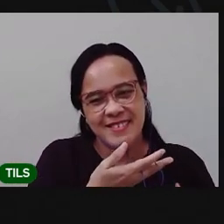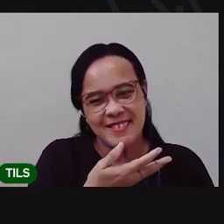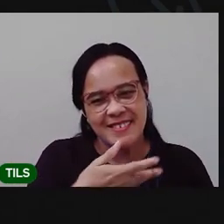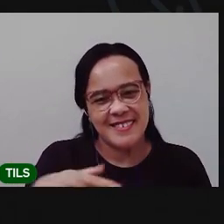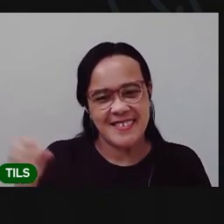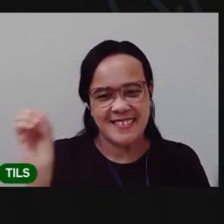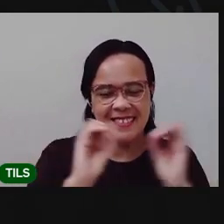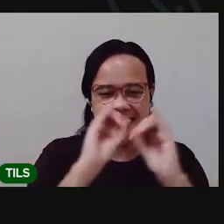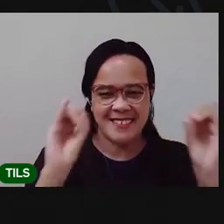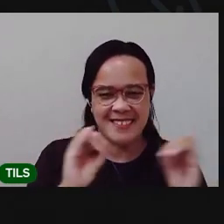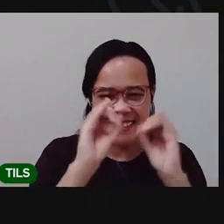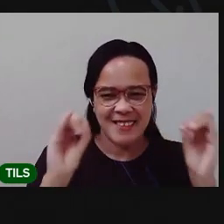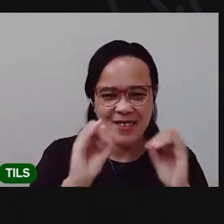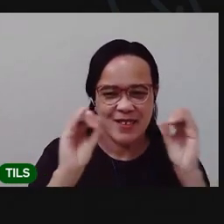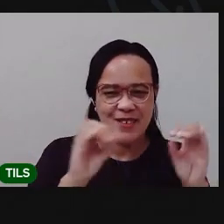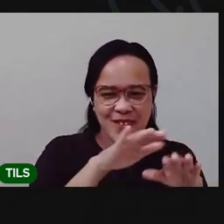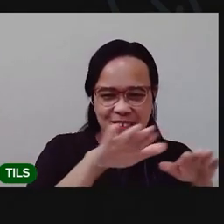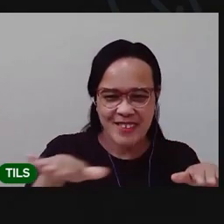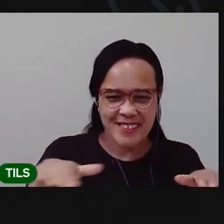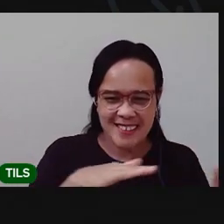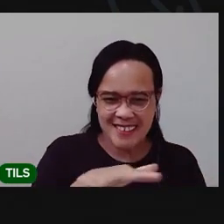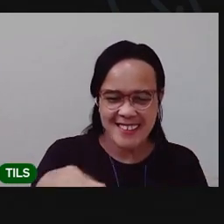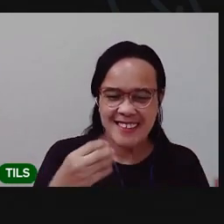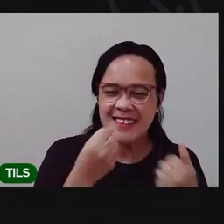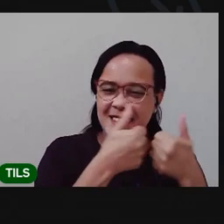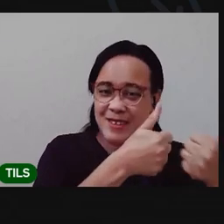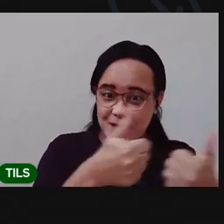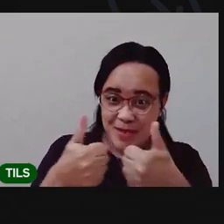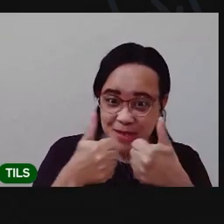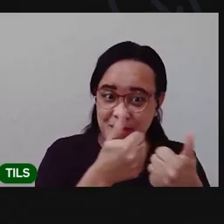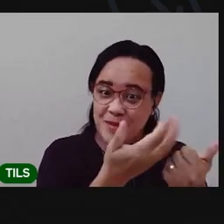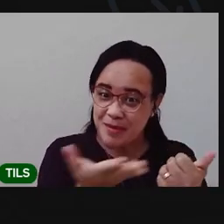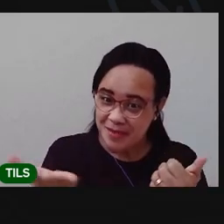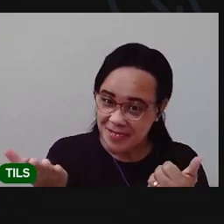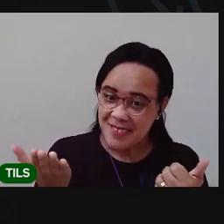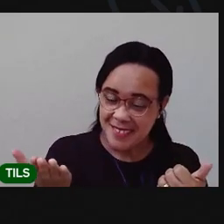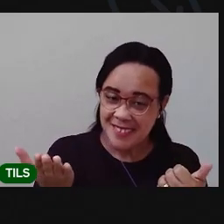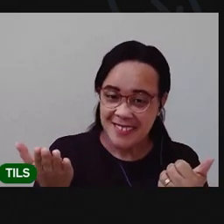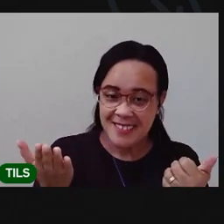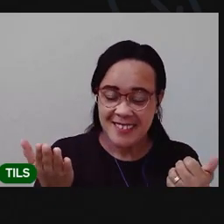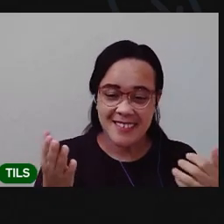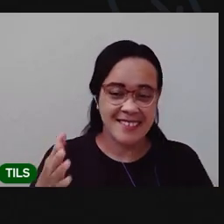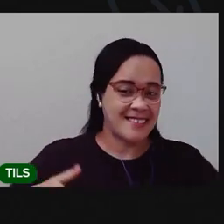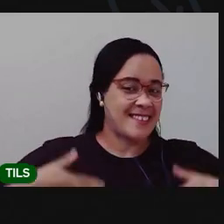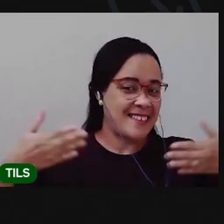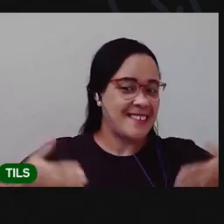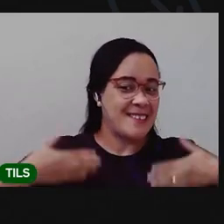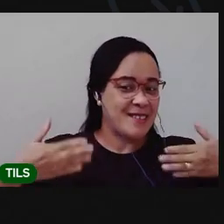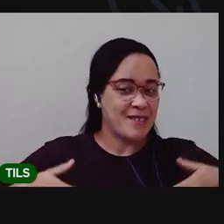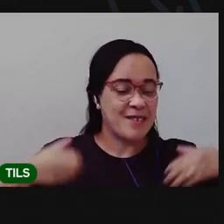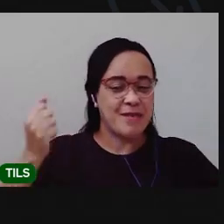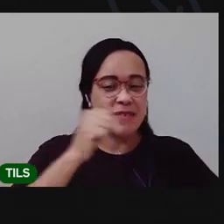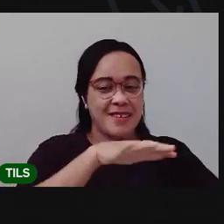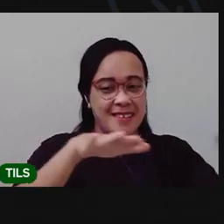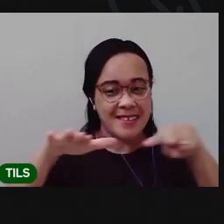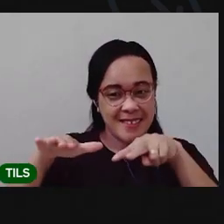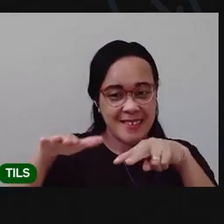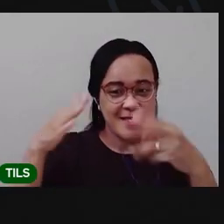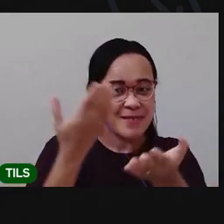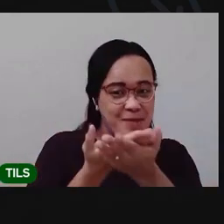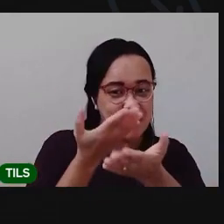Olá, crianças! Tudo bem com vocês? Animados para mais uma semana de aula?